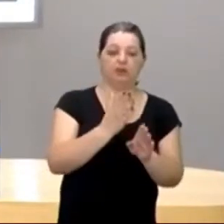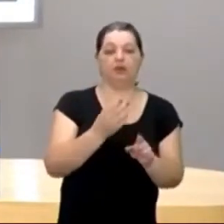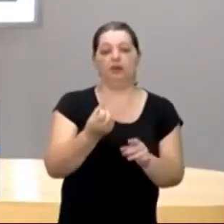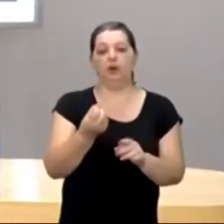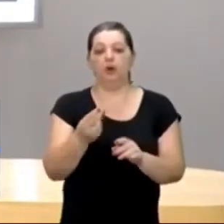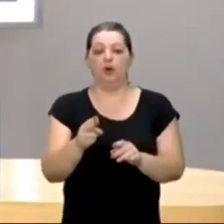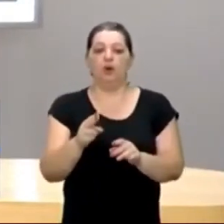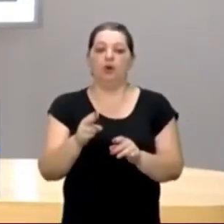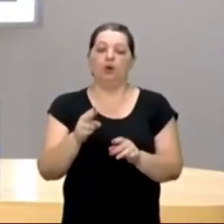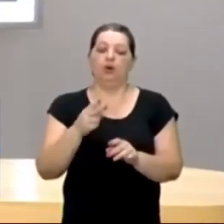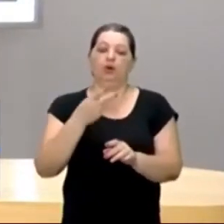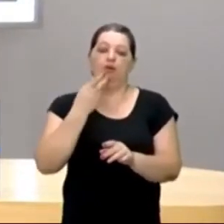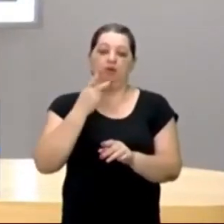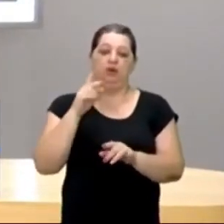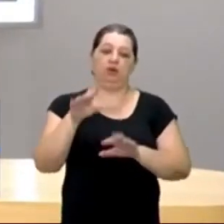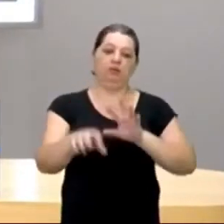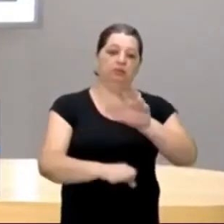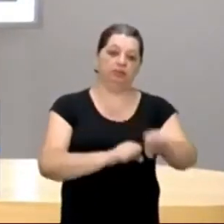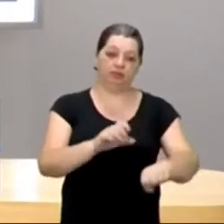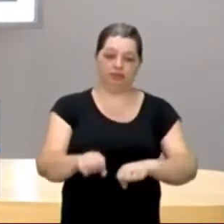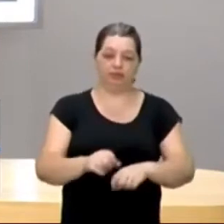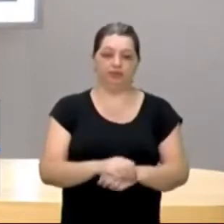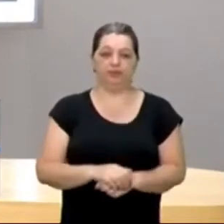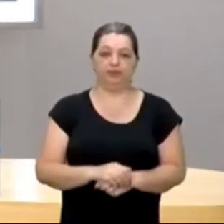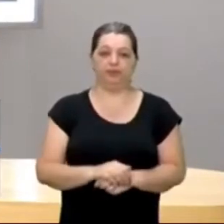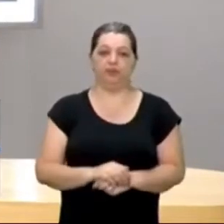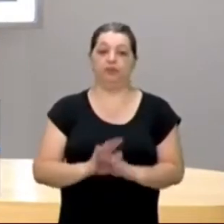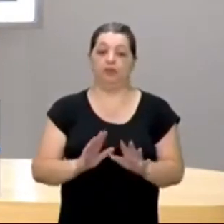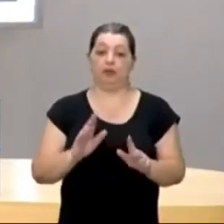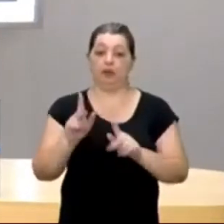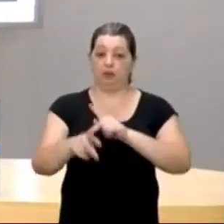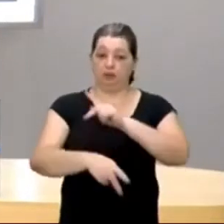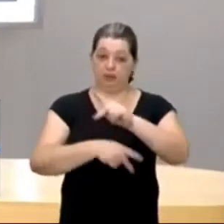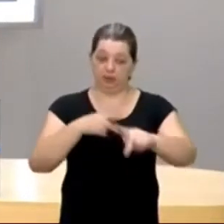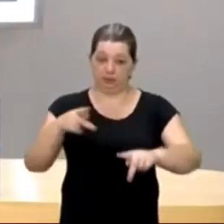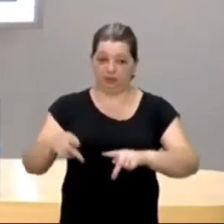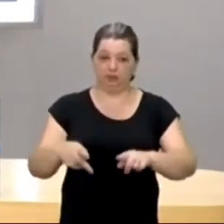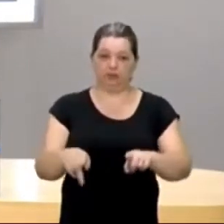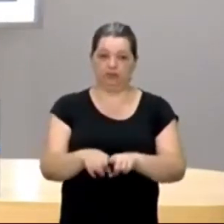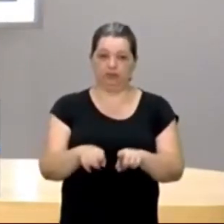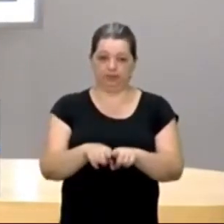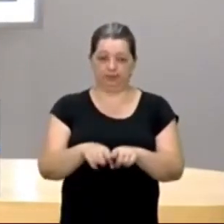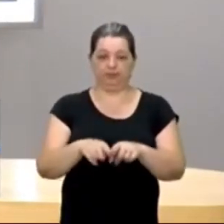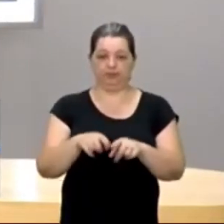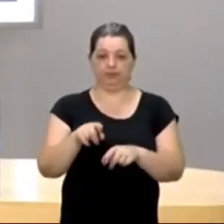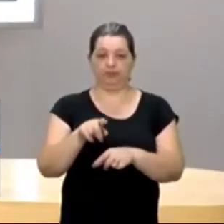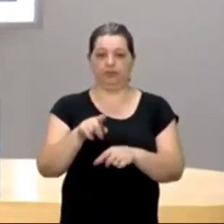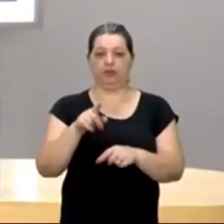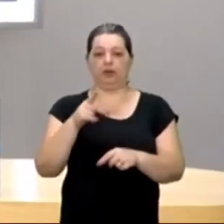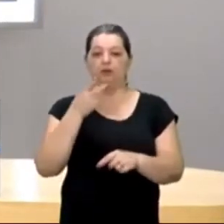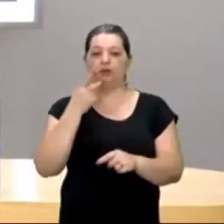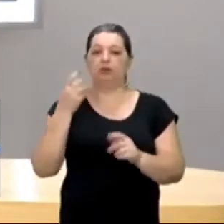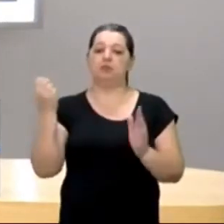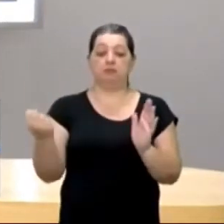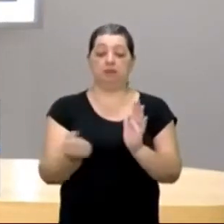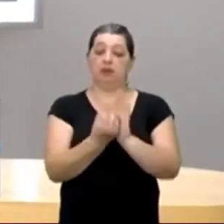pela primeira vez, os habitantes daqui foram chamados de índios. Índios.